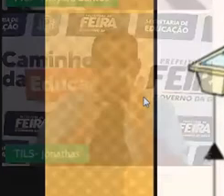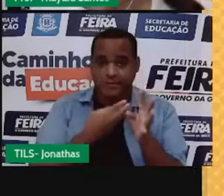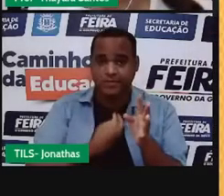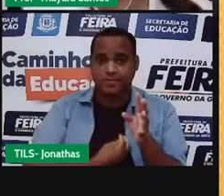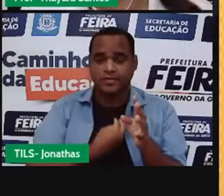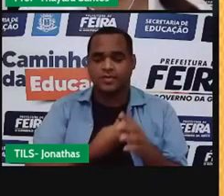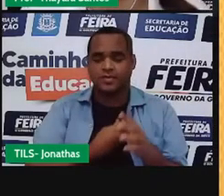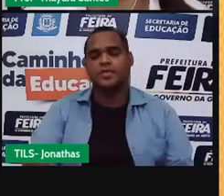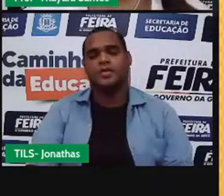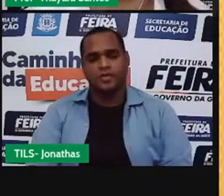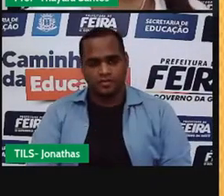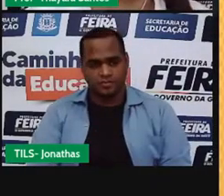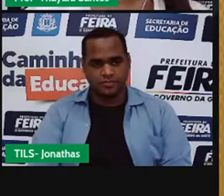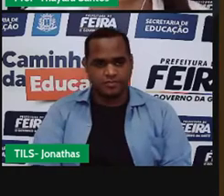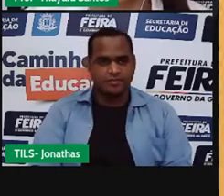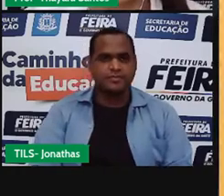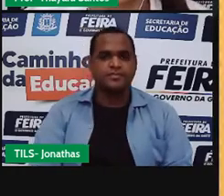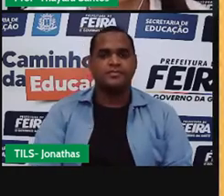hoje.